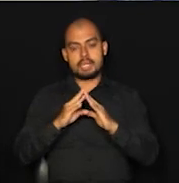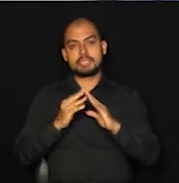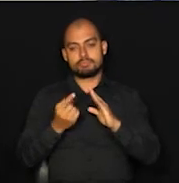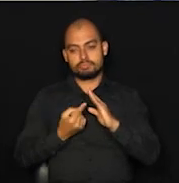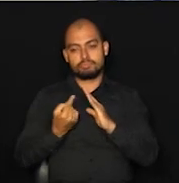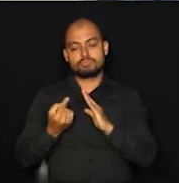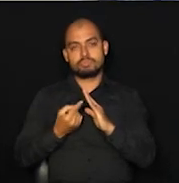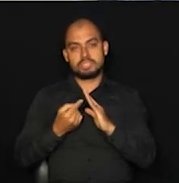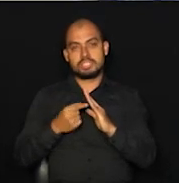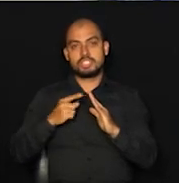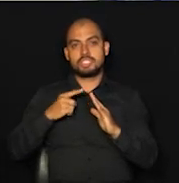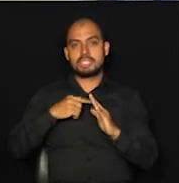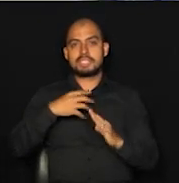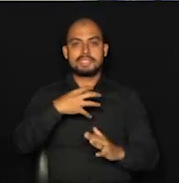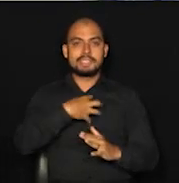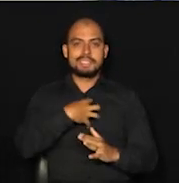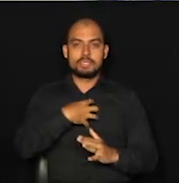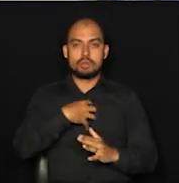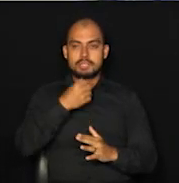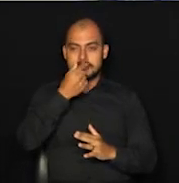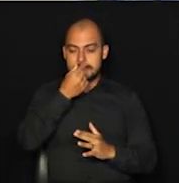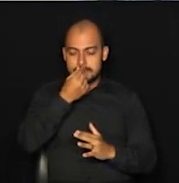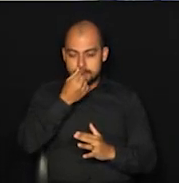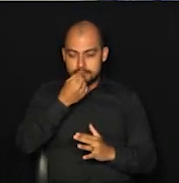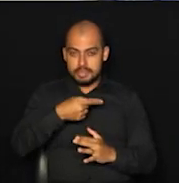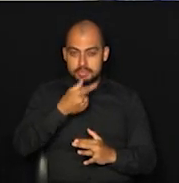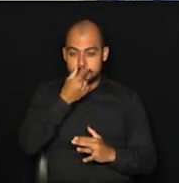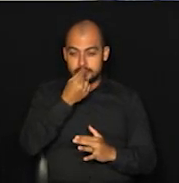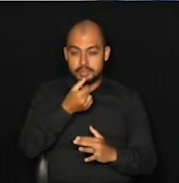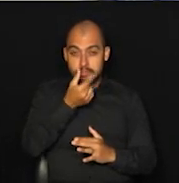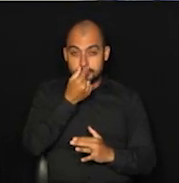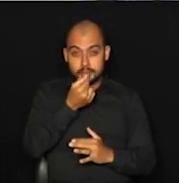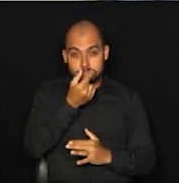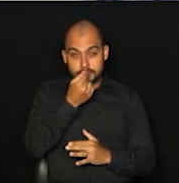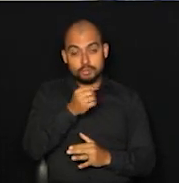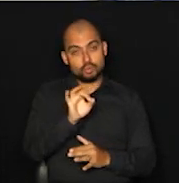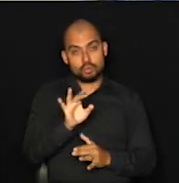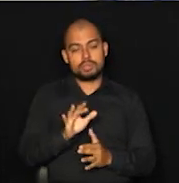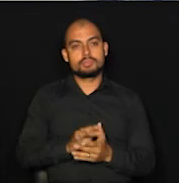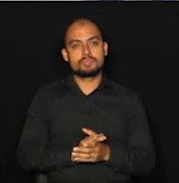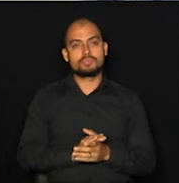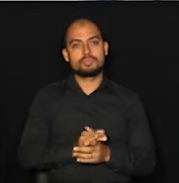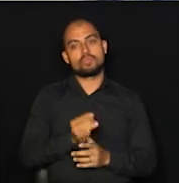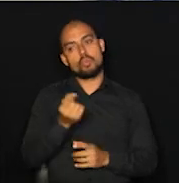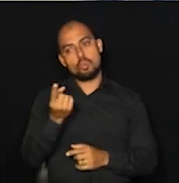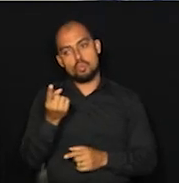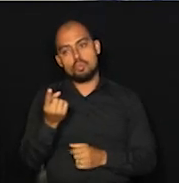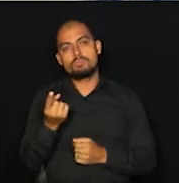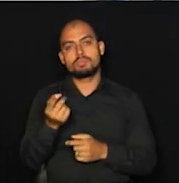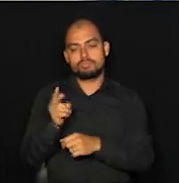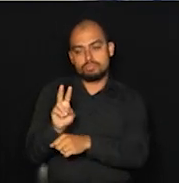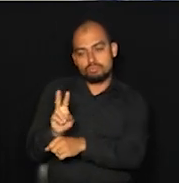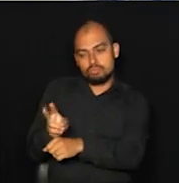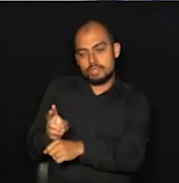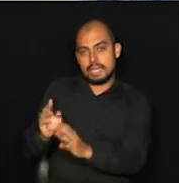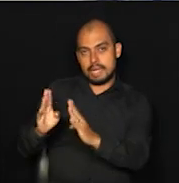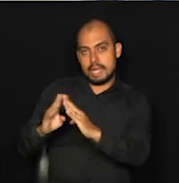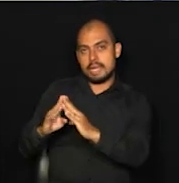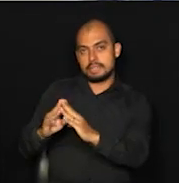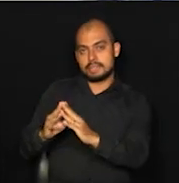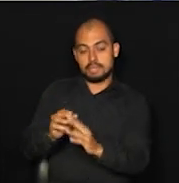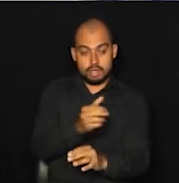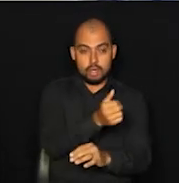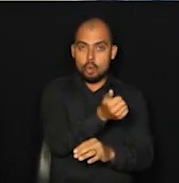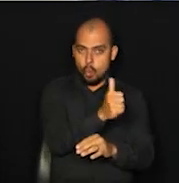gripais, é importante deixar isso claro, eram pessoas com síndromes gripais, algumas delas foram monitoradas em casa e 11